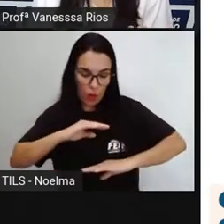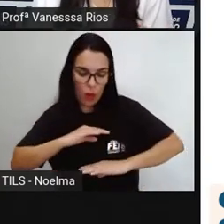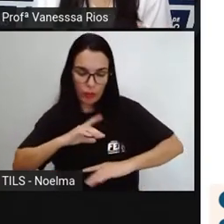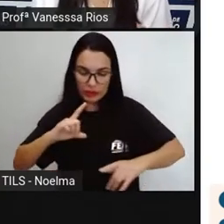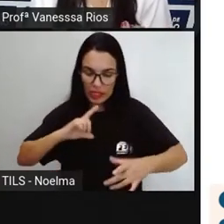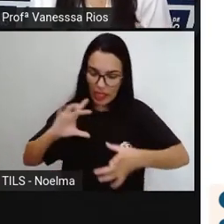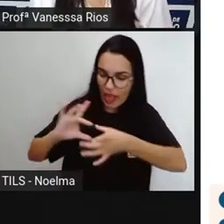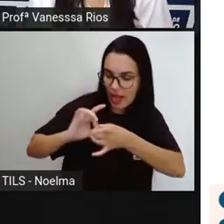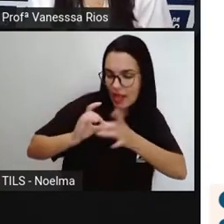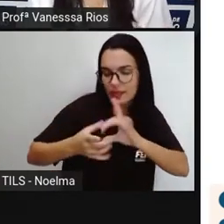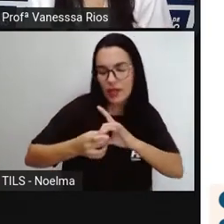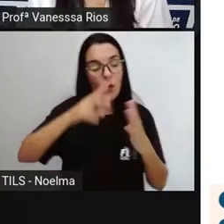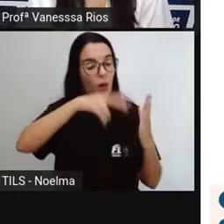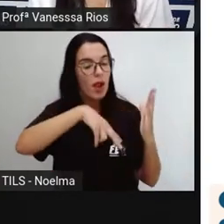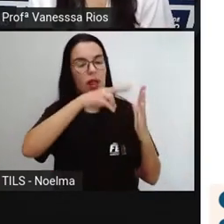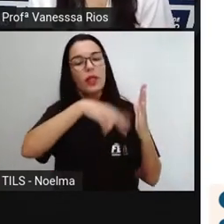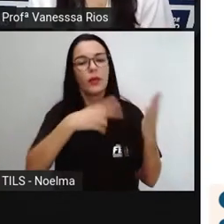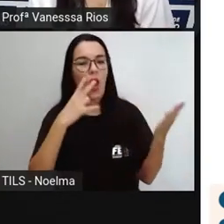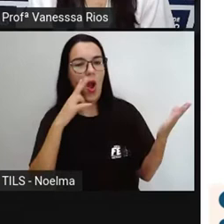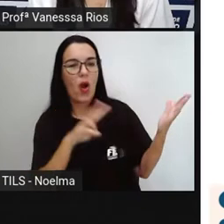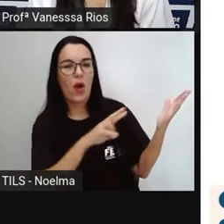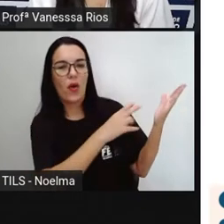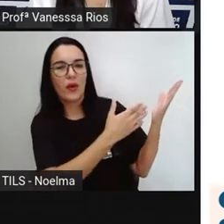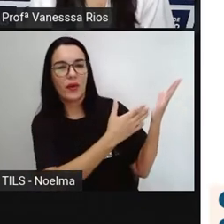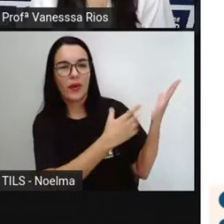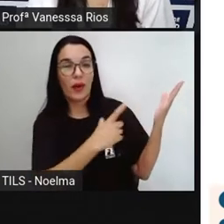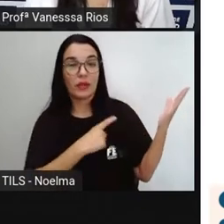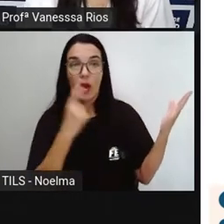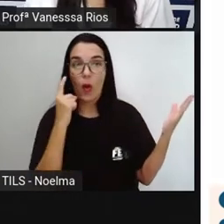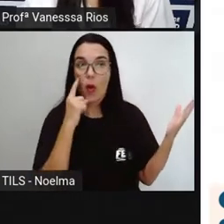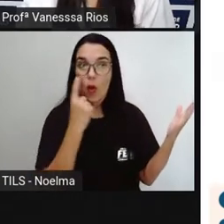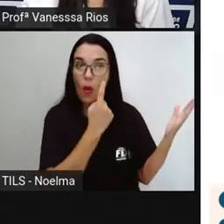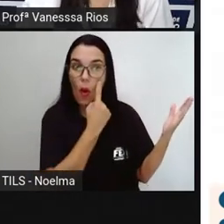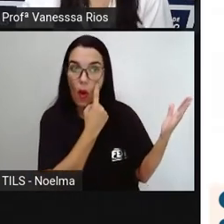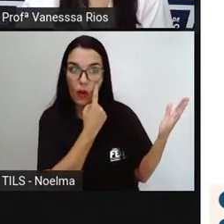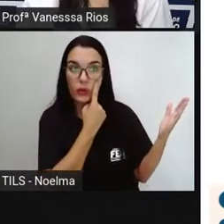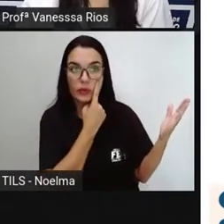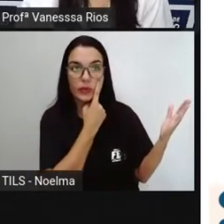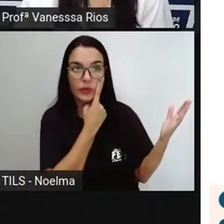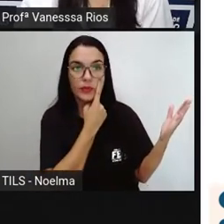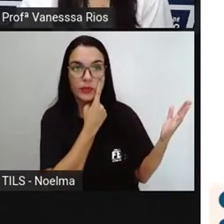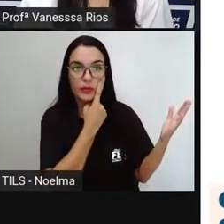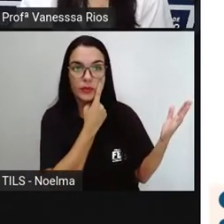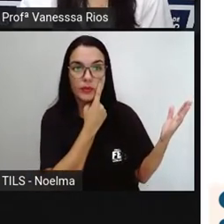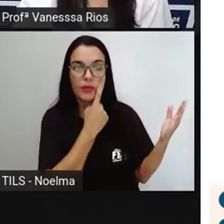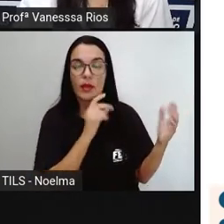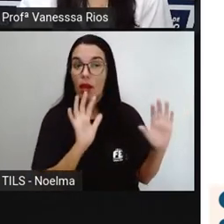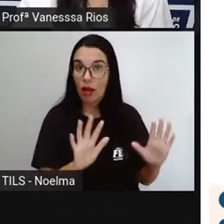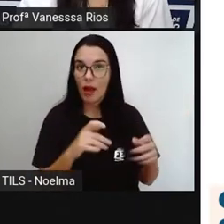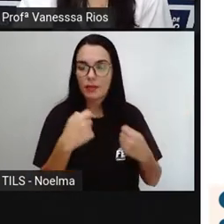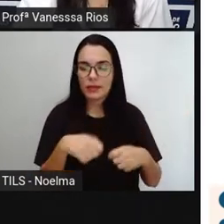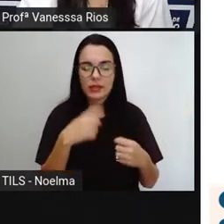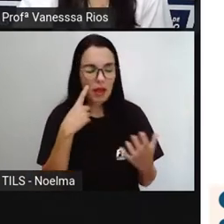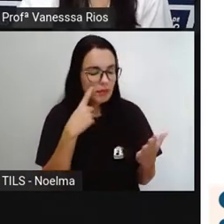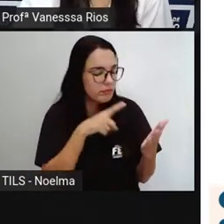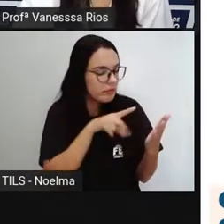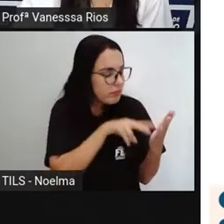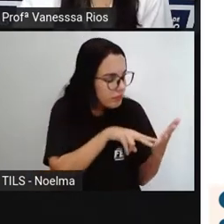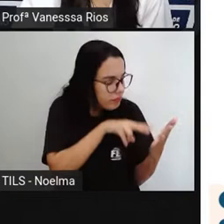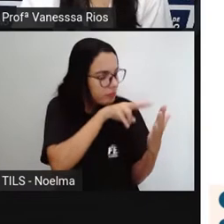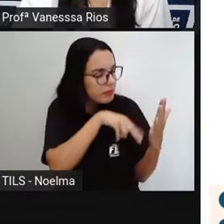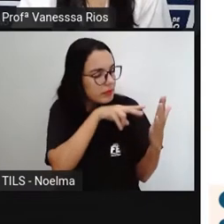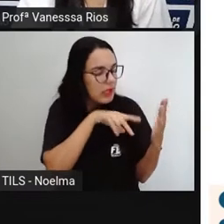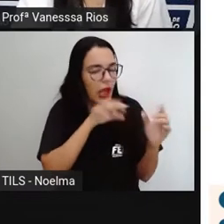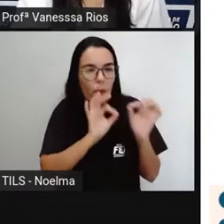relacionam com a leitura. Então, olha só. Olhos, para ver pistas nas imagens e